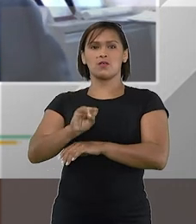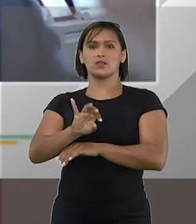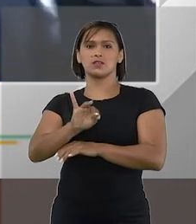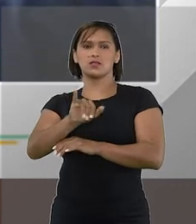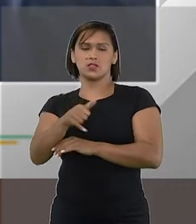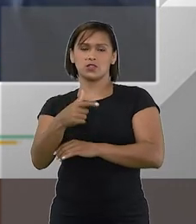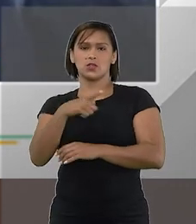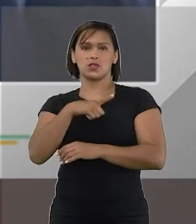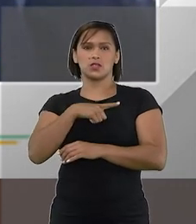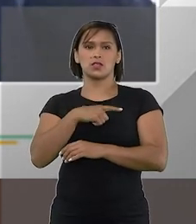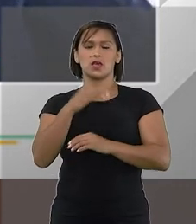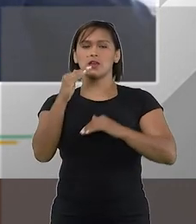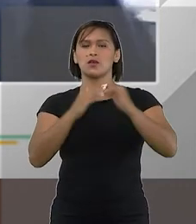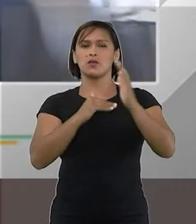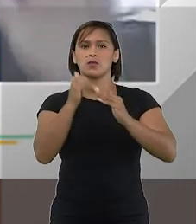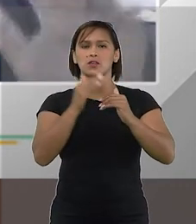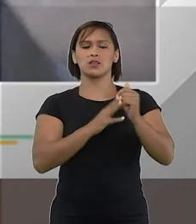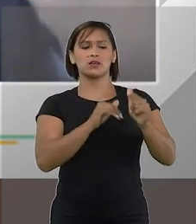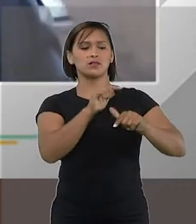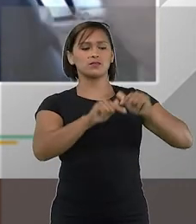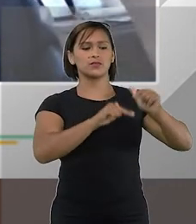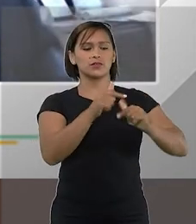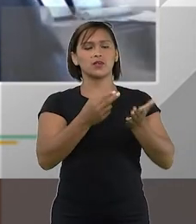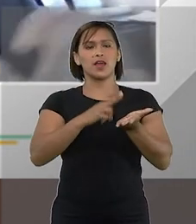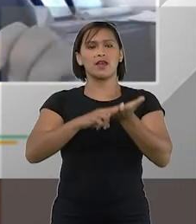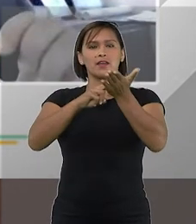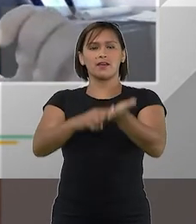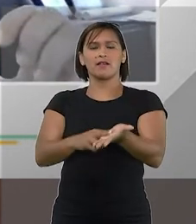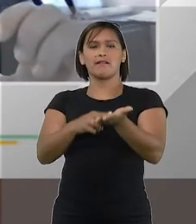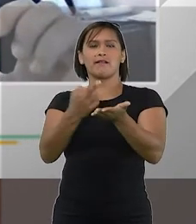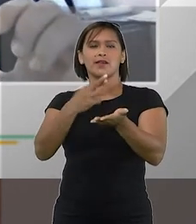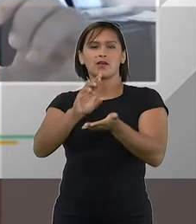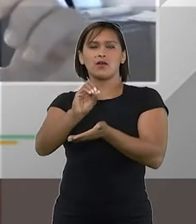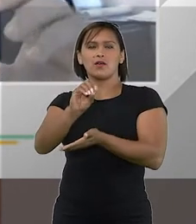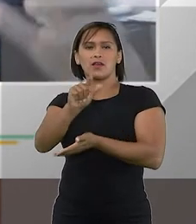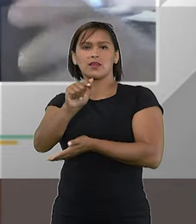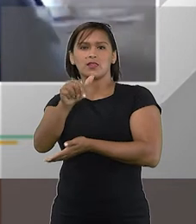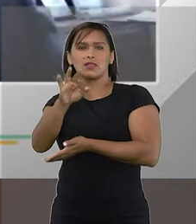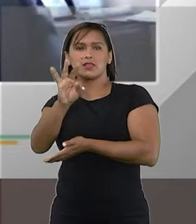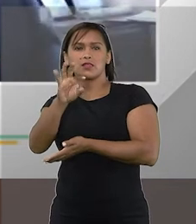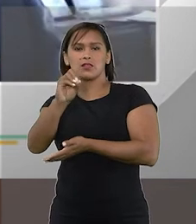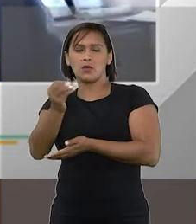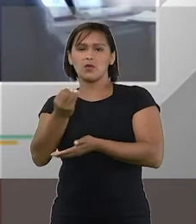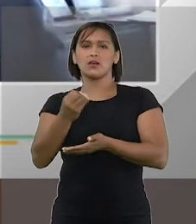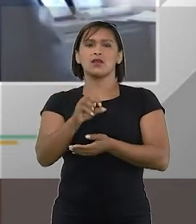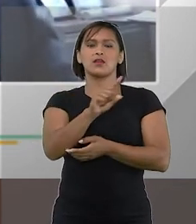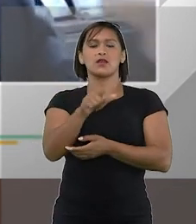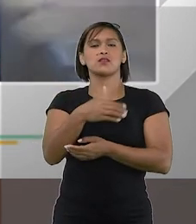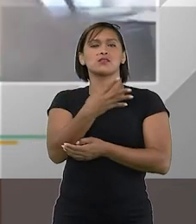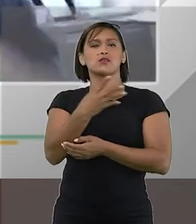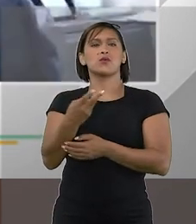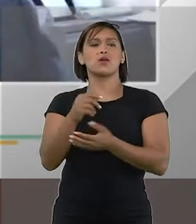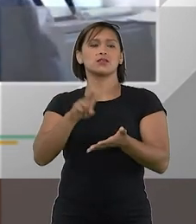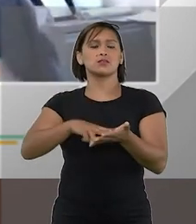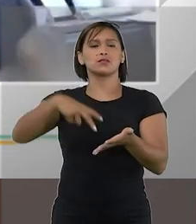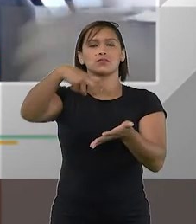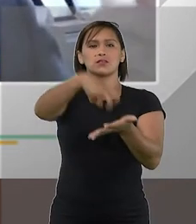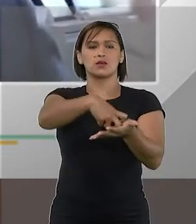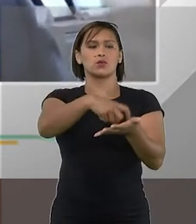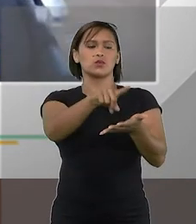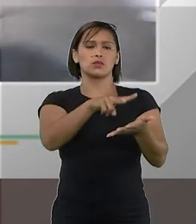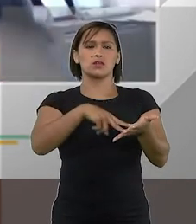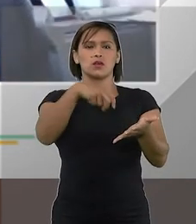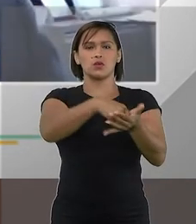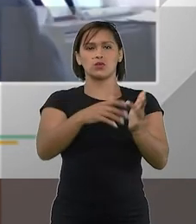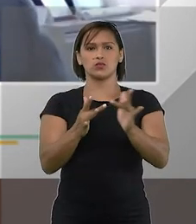STJ competência para tratar de carta rogatória competência para execuato para cumprimento de execução